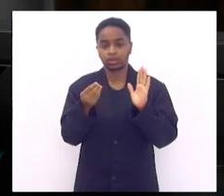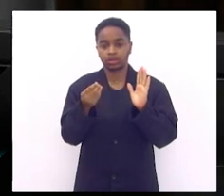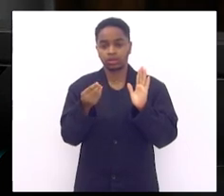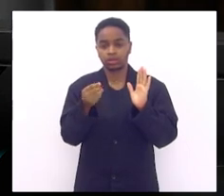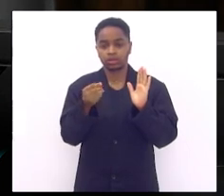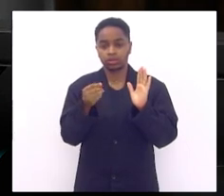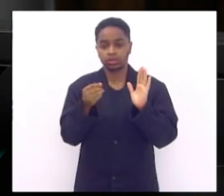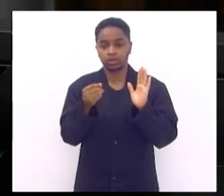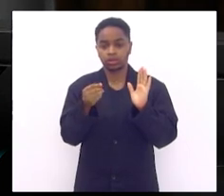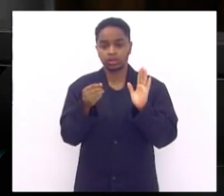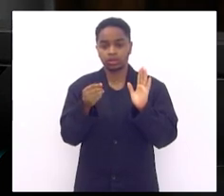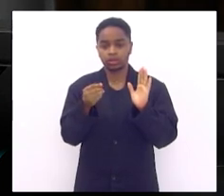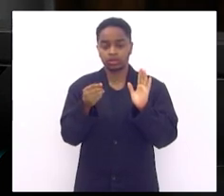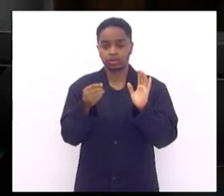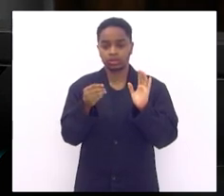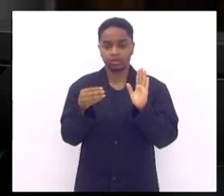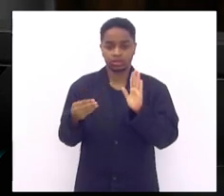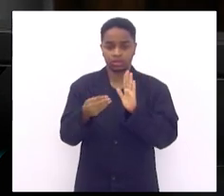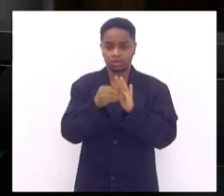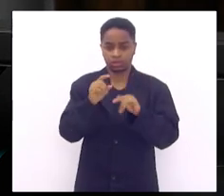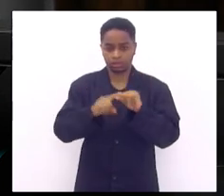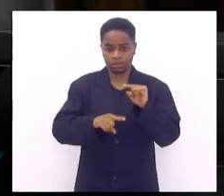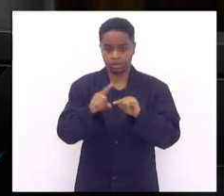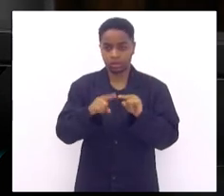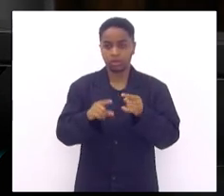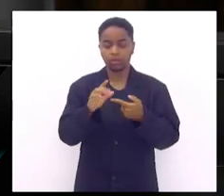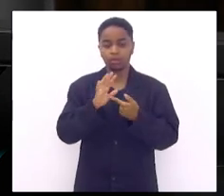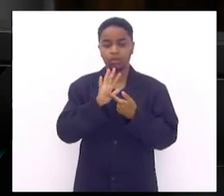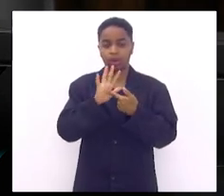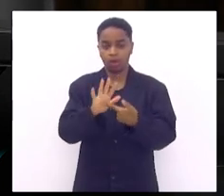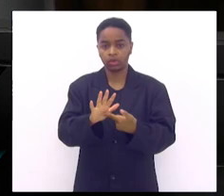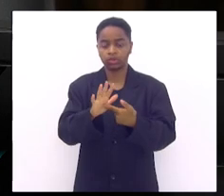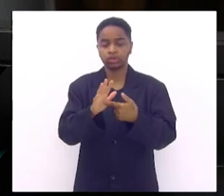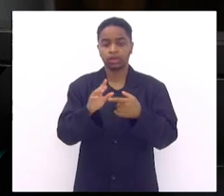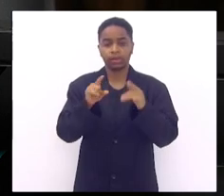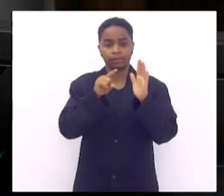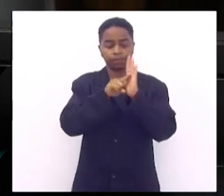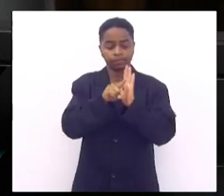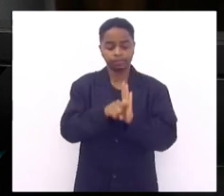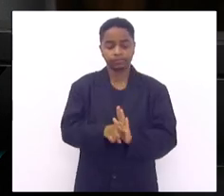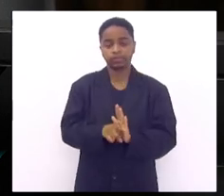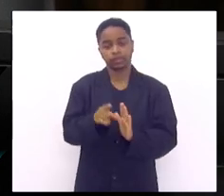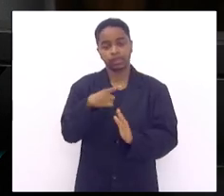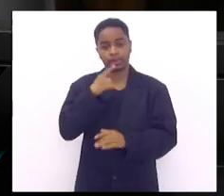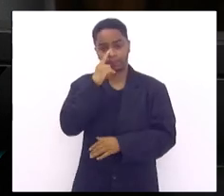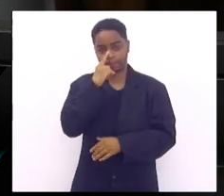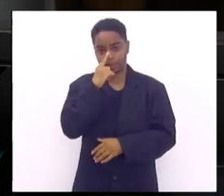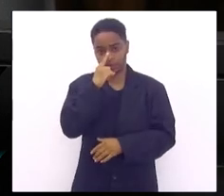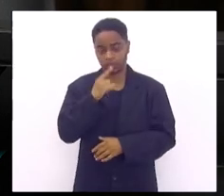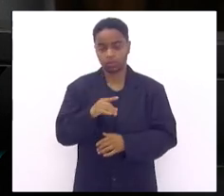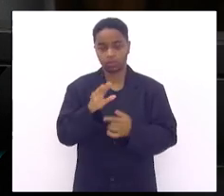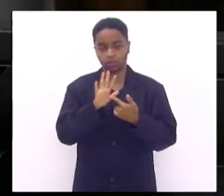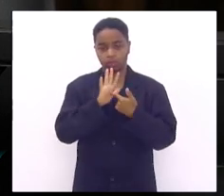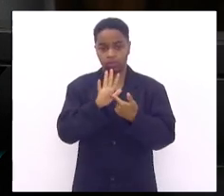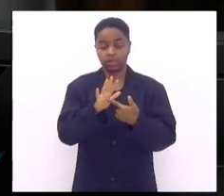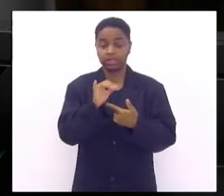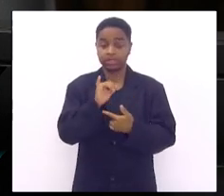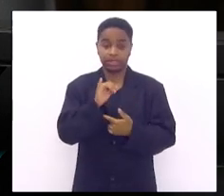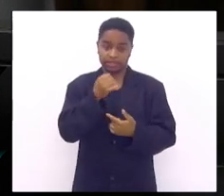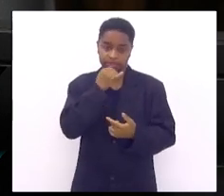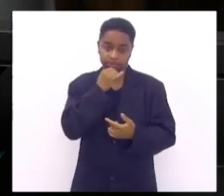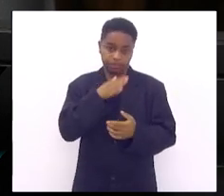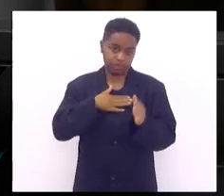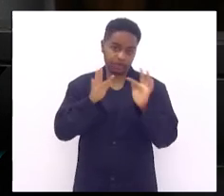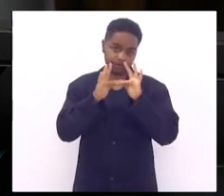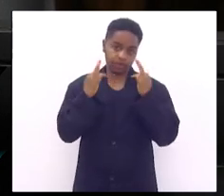find risk em que você tem nesse que nós vamos aplicar lá em cima no questionário que mostra o risco embora eu seja de família diabética como eu